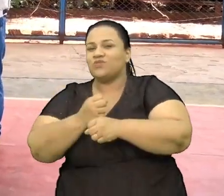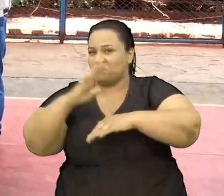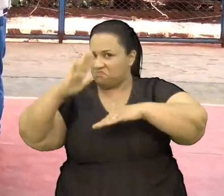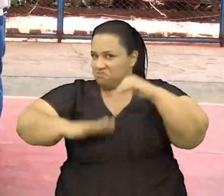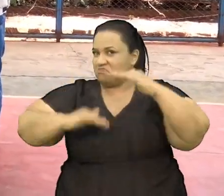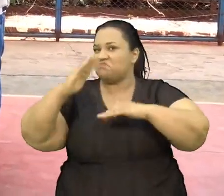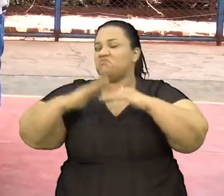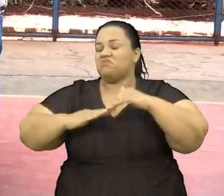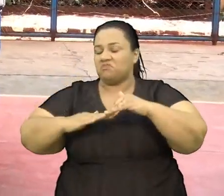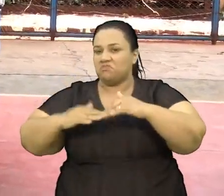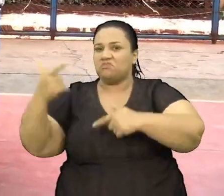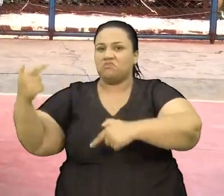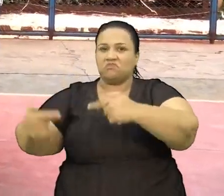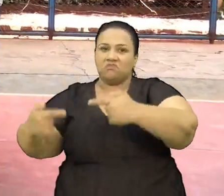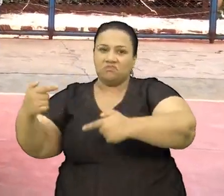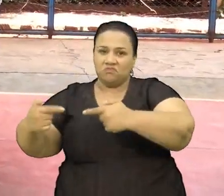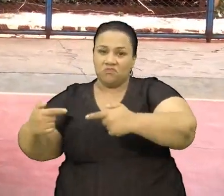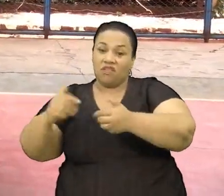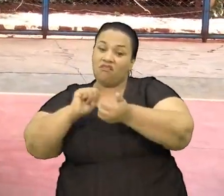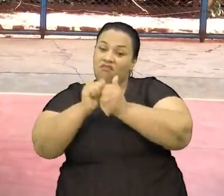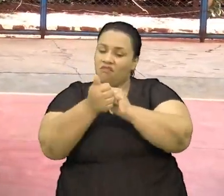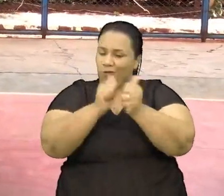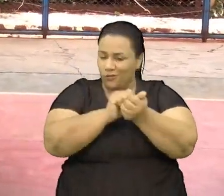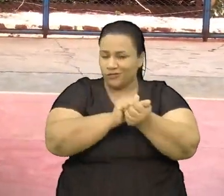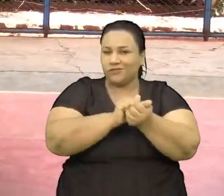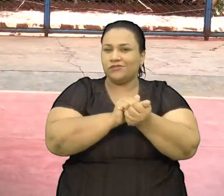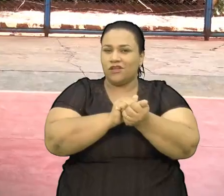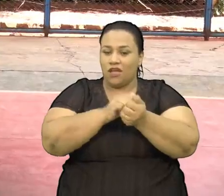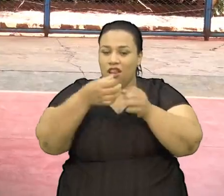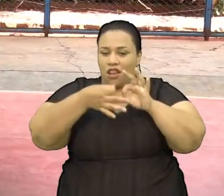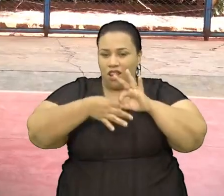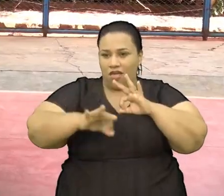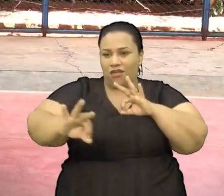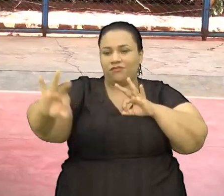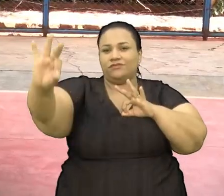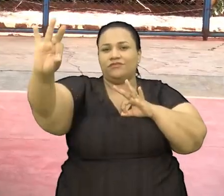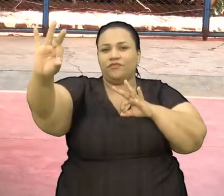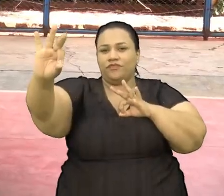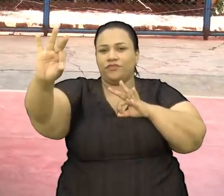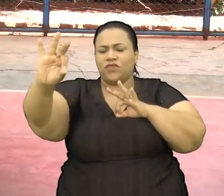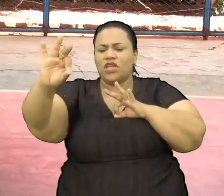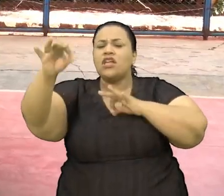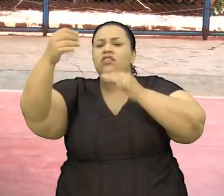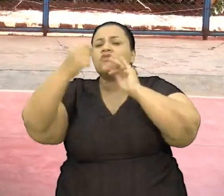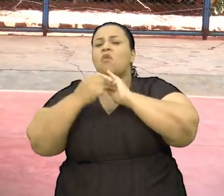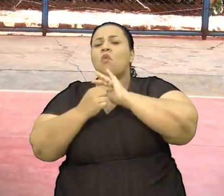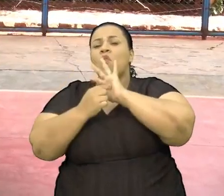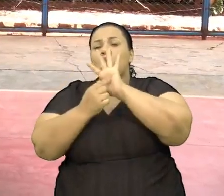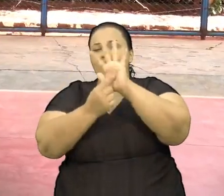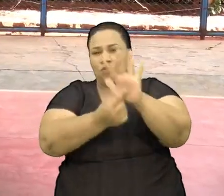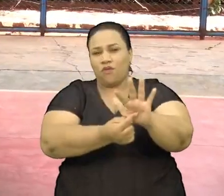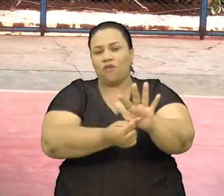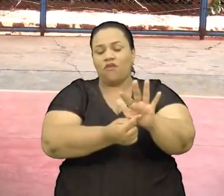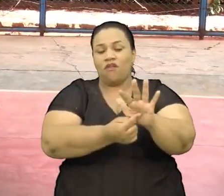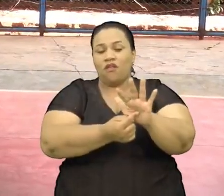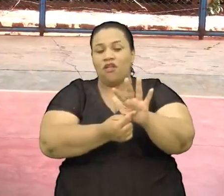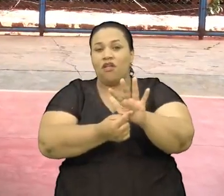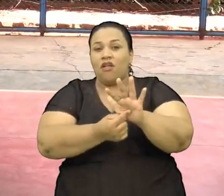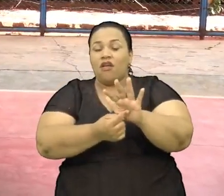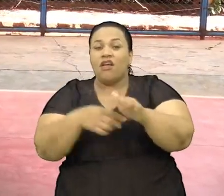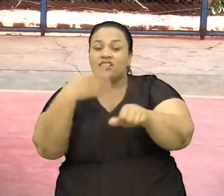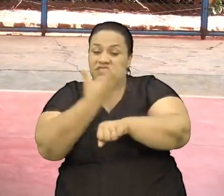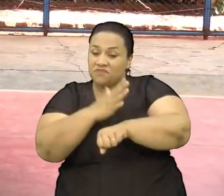Podemos dizer assim Que também é um esporte Laço cumprido Eles irão mostrar agora Um pouquinho da habilidade